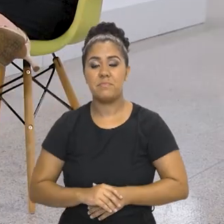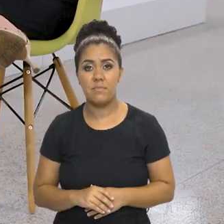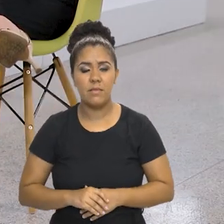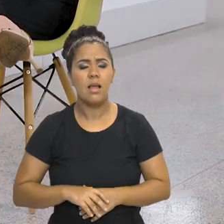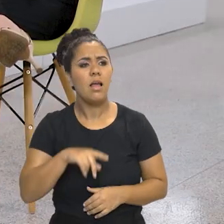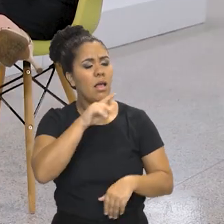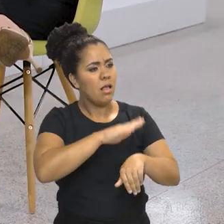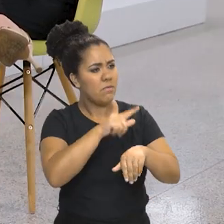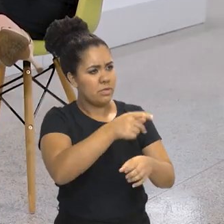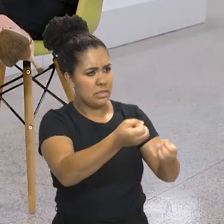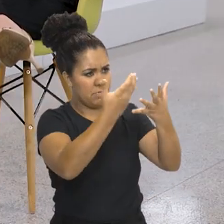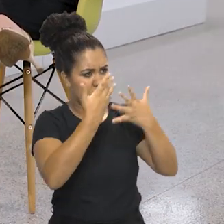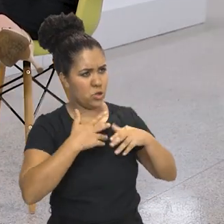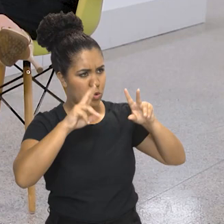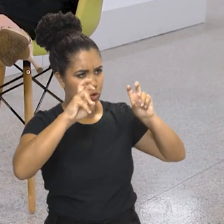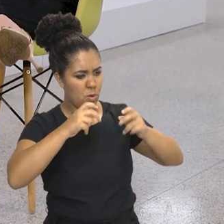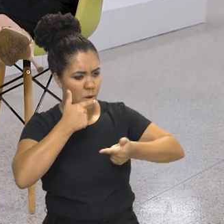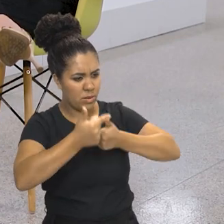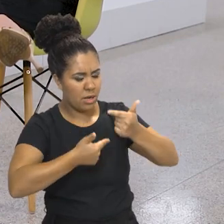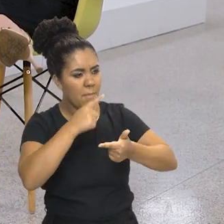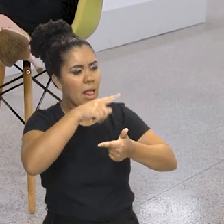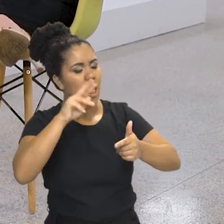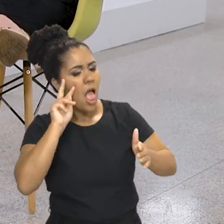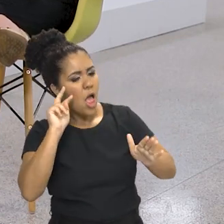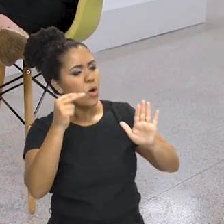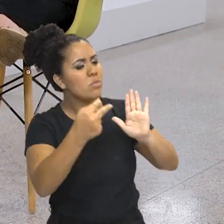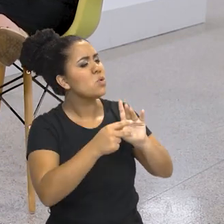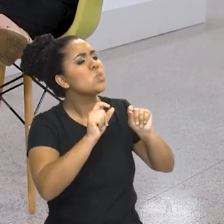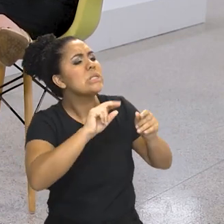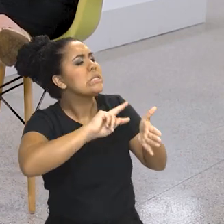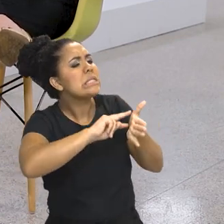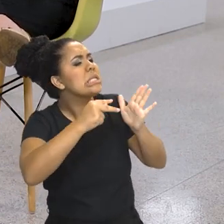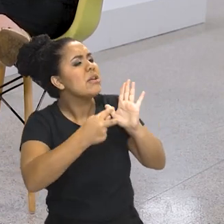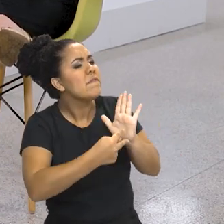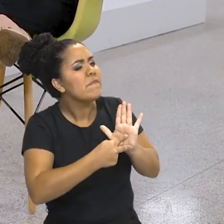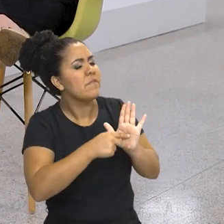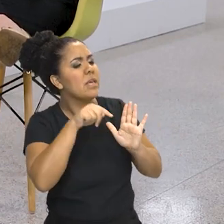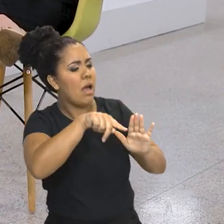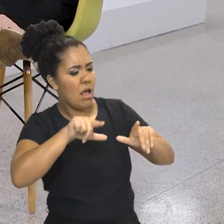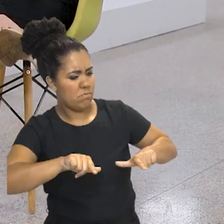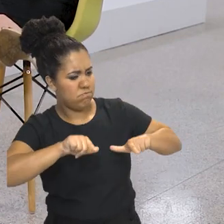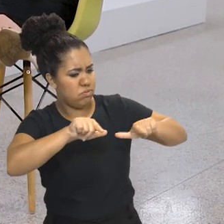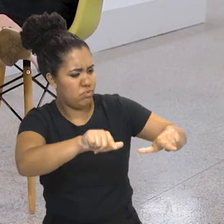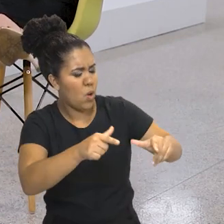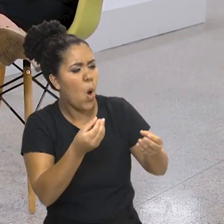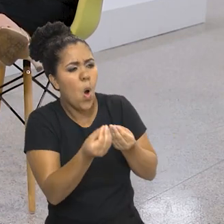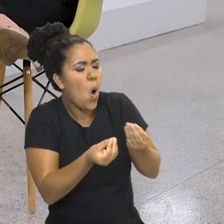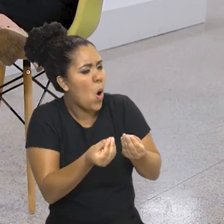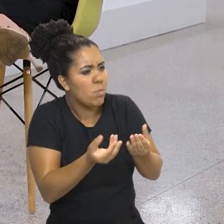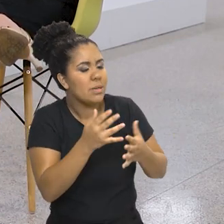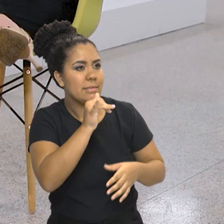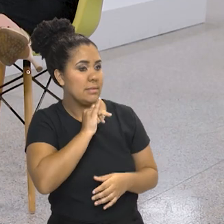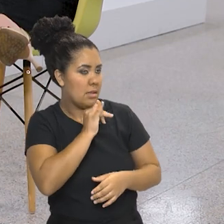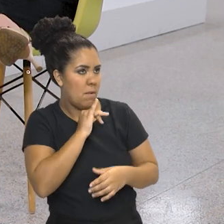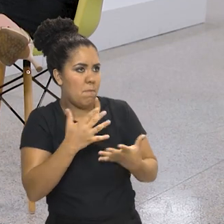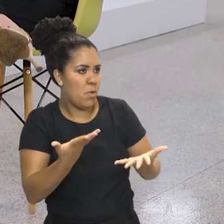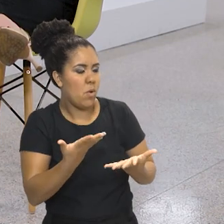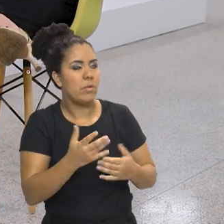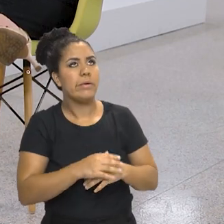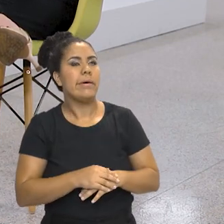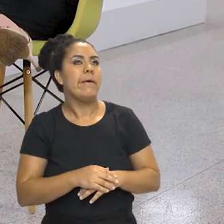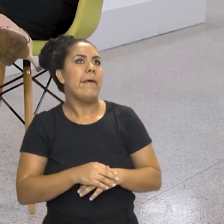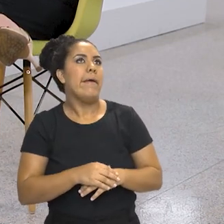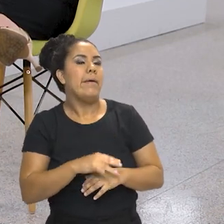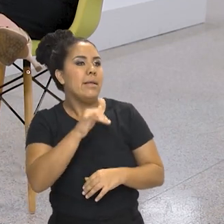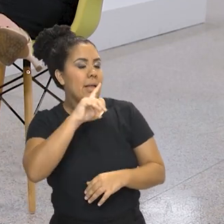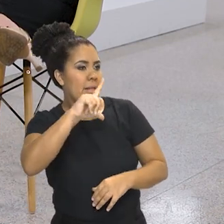falou um pouco do trabalho que vocês fizeram, que foi do reconhecimento. O que é significa essa formalização? Ou seja, às vezes, vamos fazer um exemplo